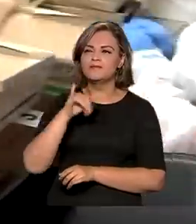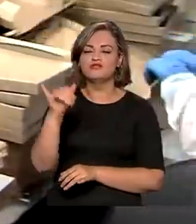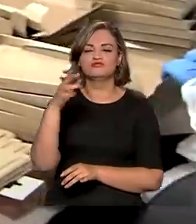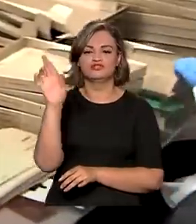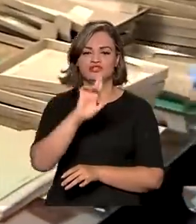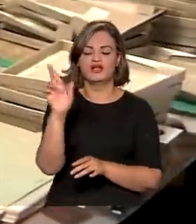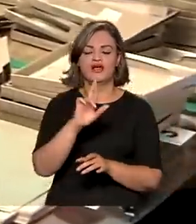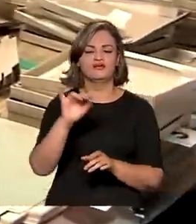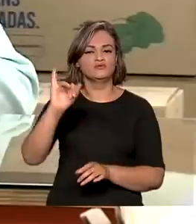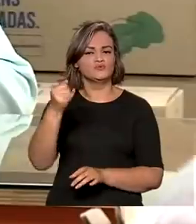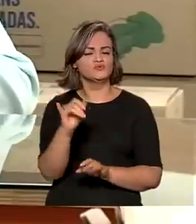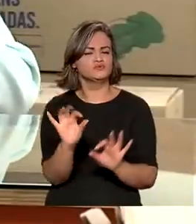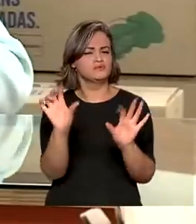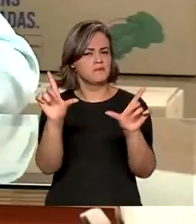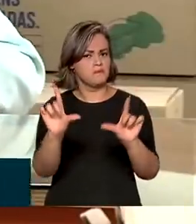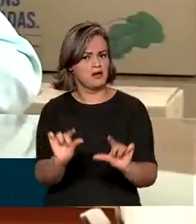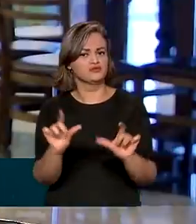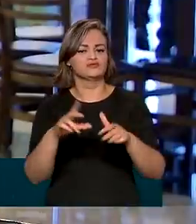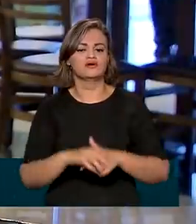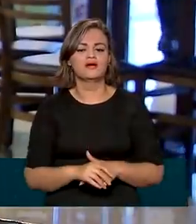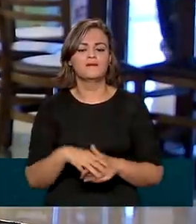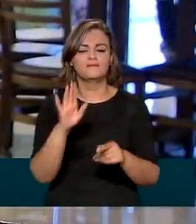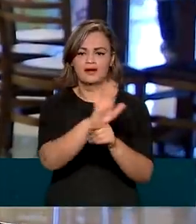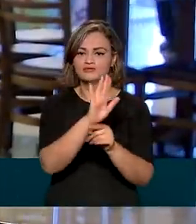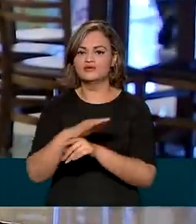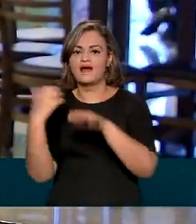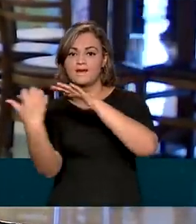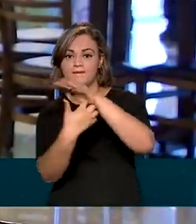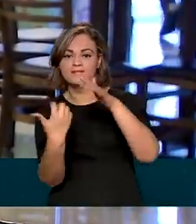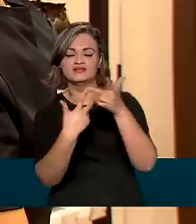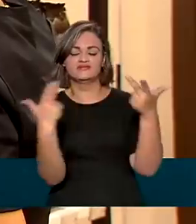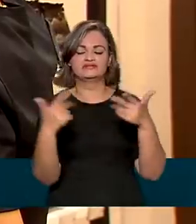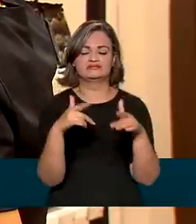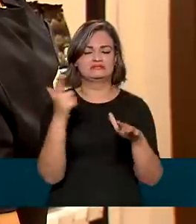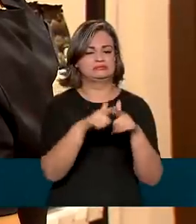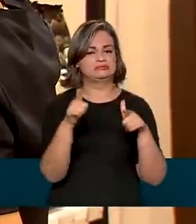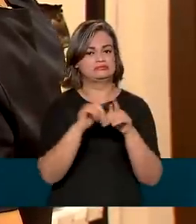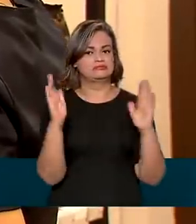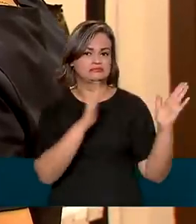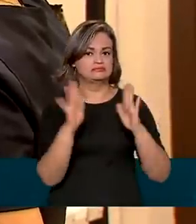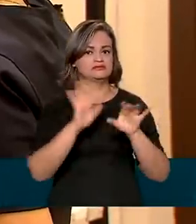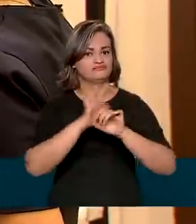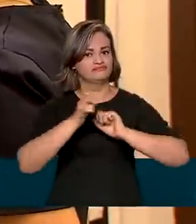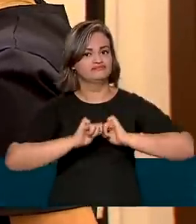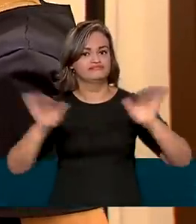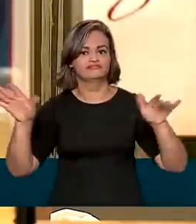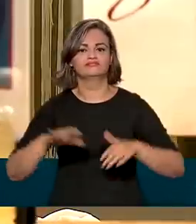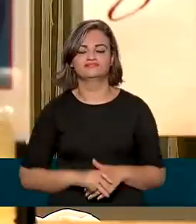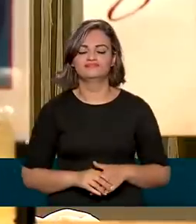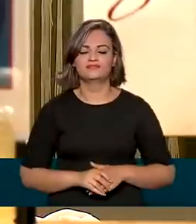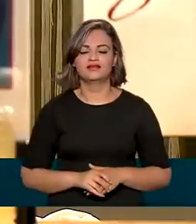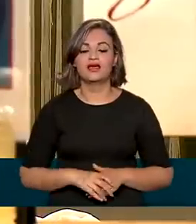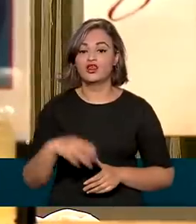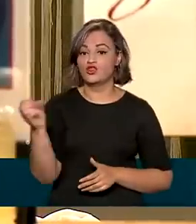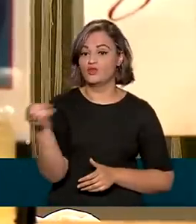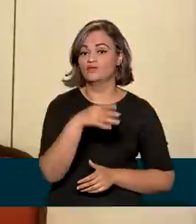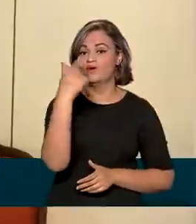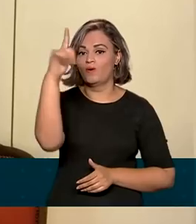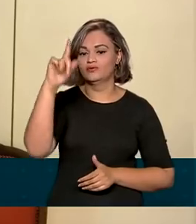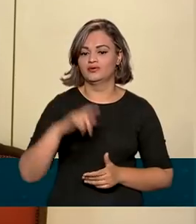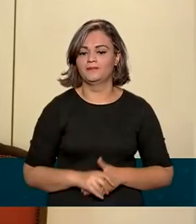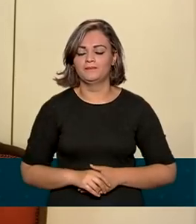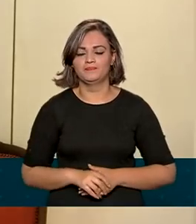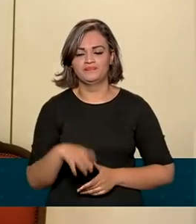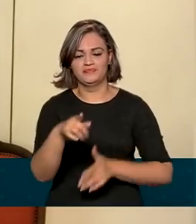abaixo do praticado pelo mercado para socorrer negócios que enfrentam dificuldades durante a pandemia. E tem mais novidades.